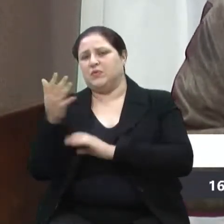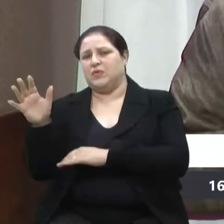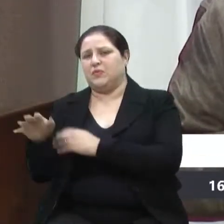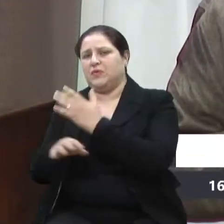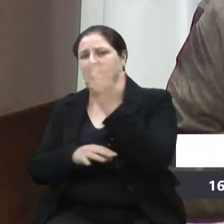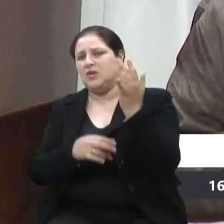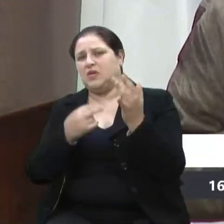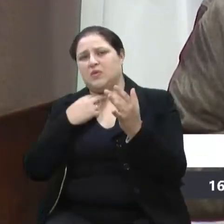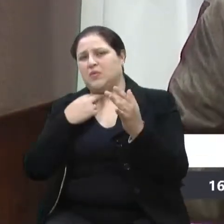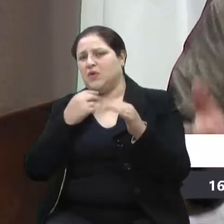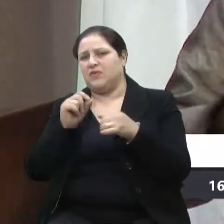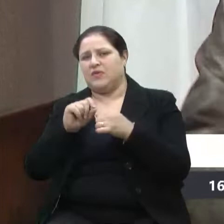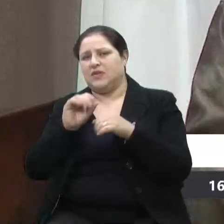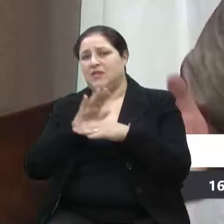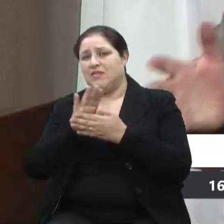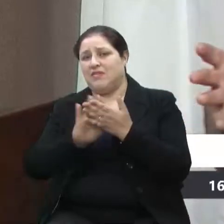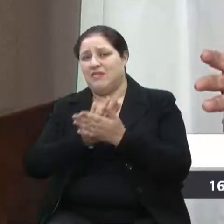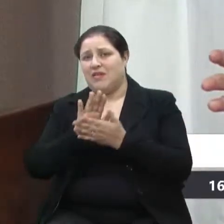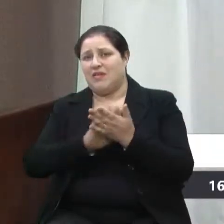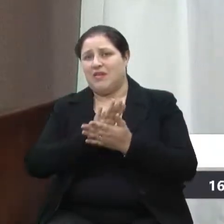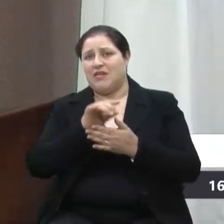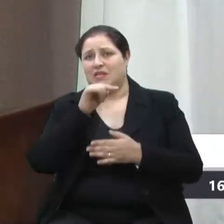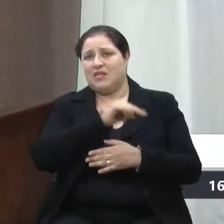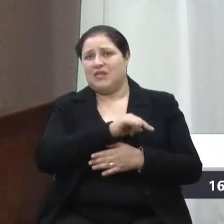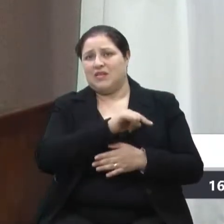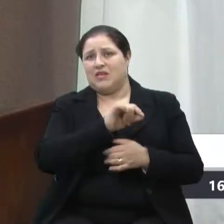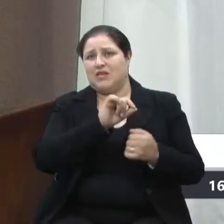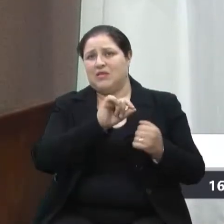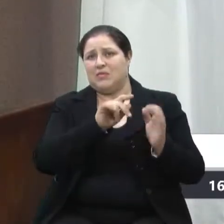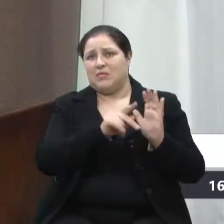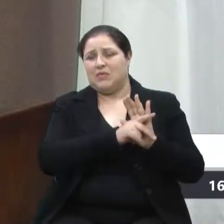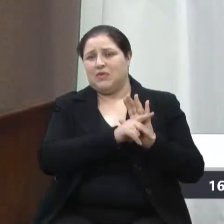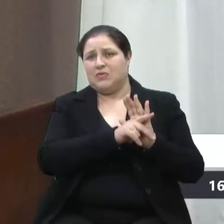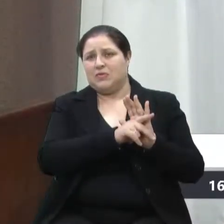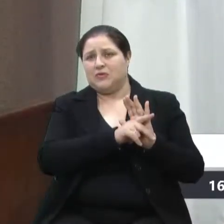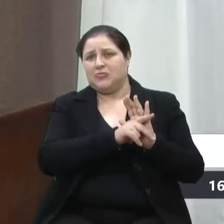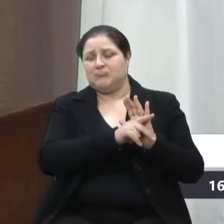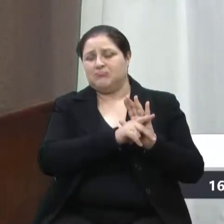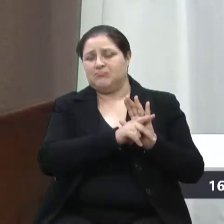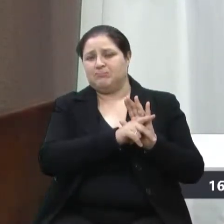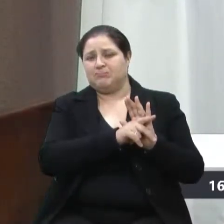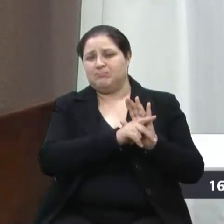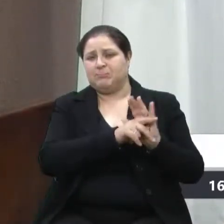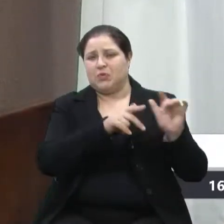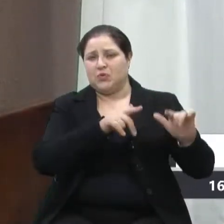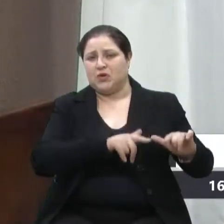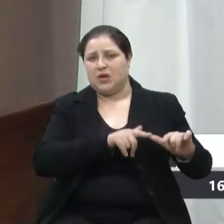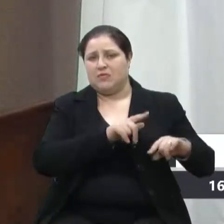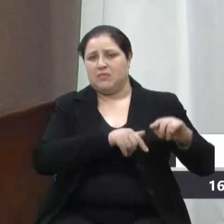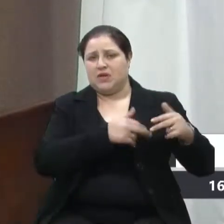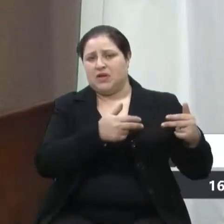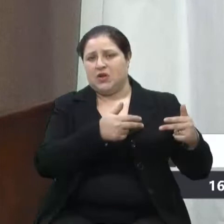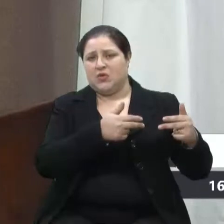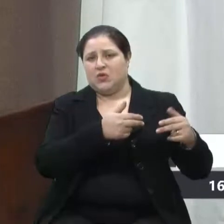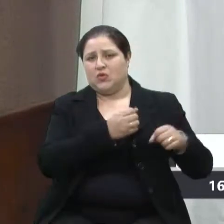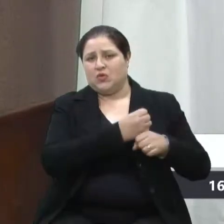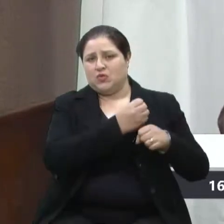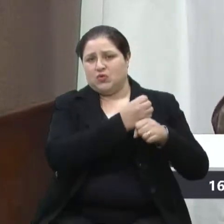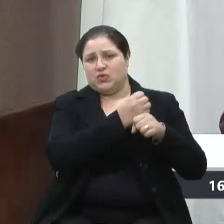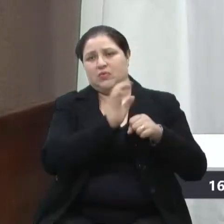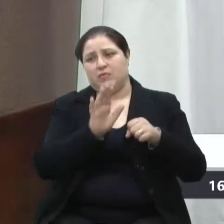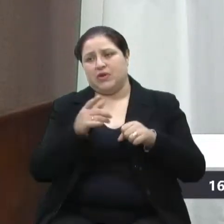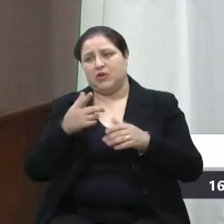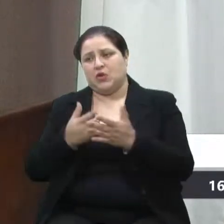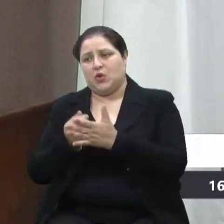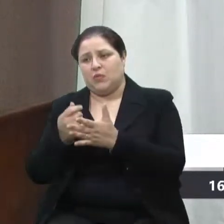no Banco do Materal de Construção, mas comprar elétrico doméstico lá para a SEMA. Aí, nós vimos, no pedido de informações, que tem um fundo de